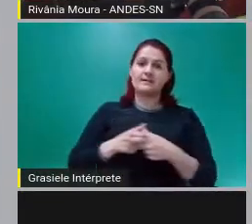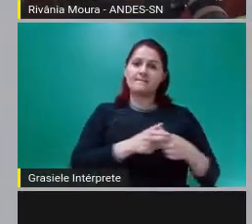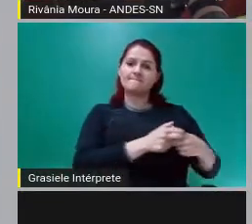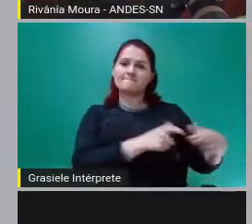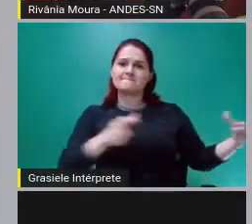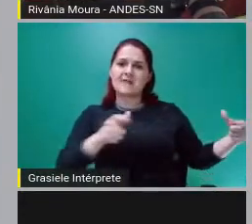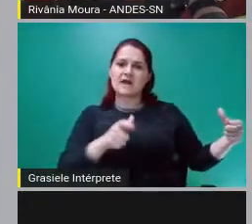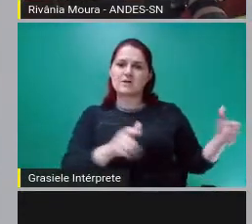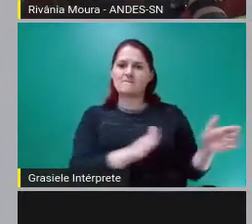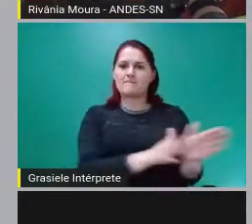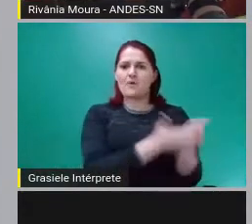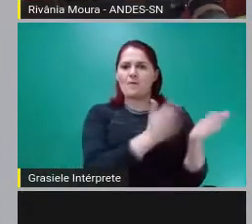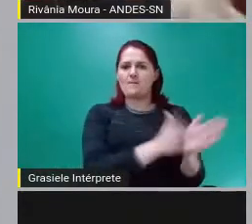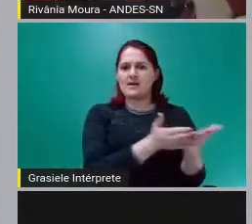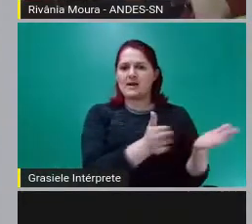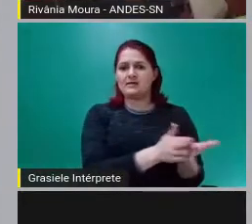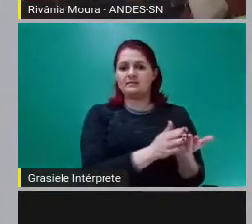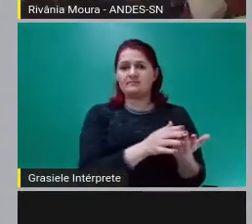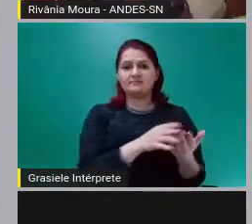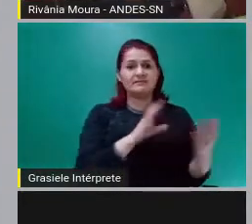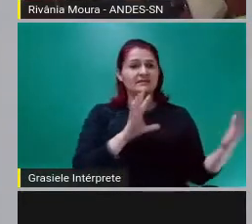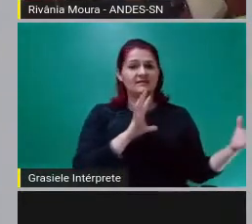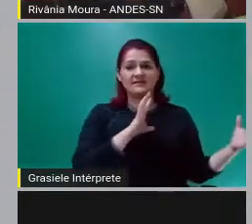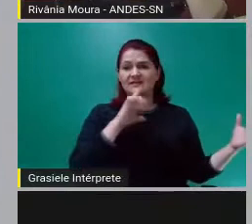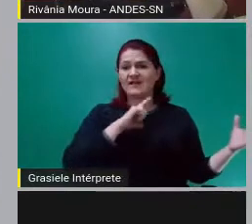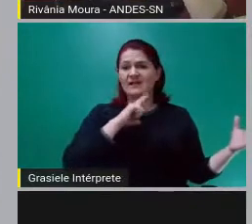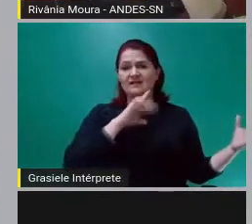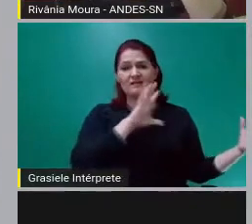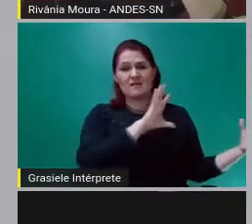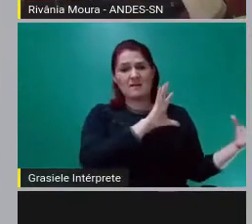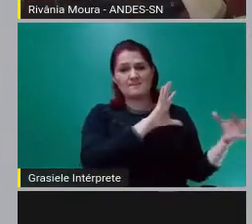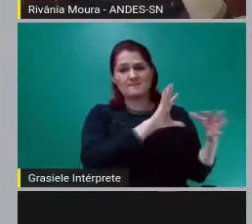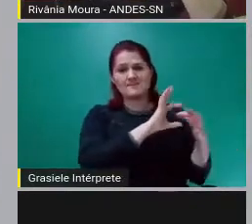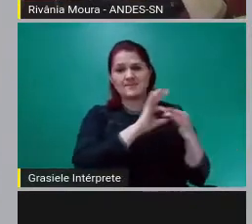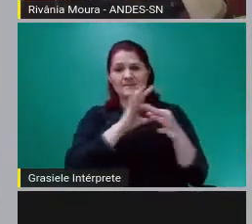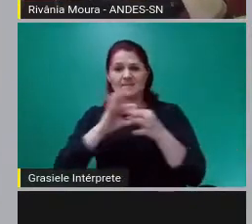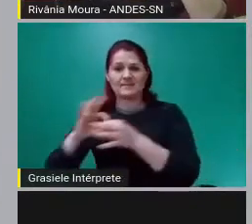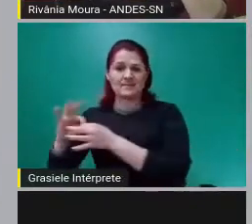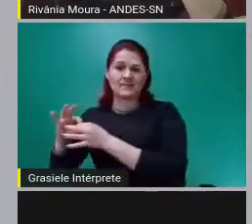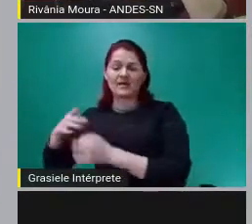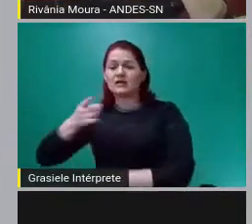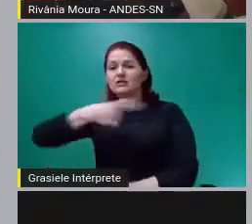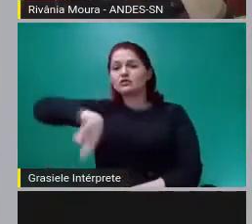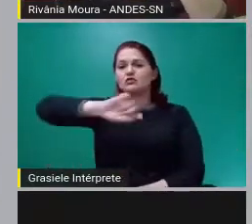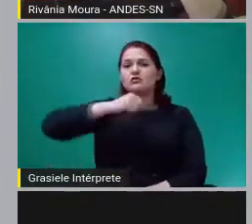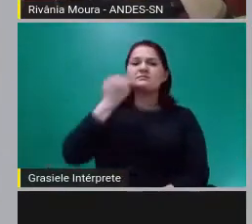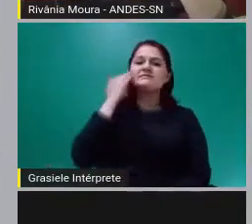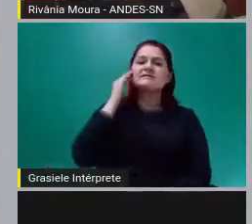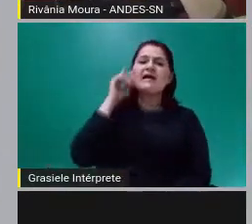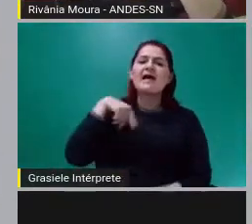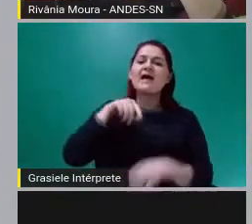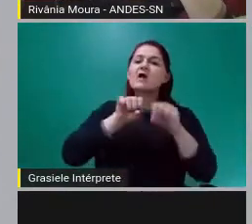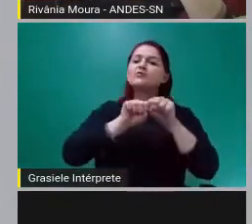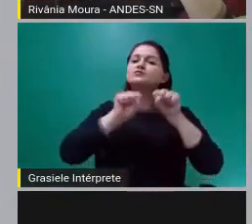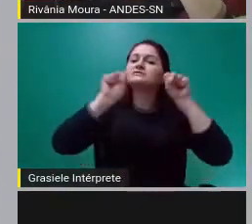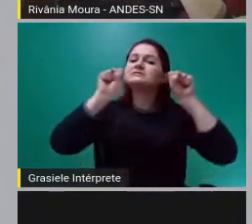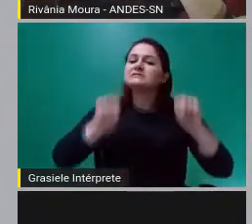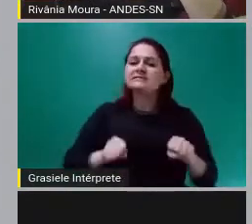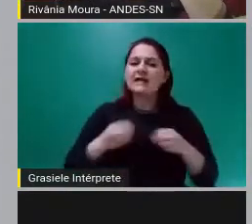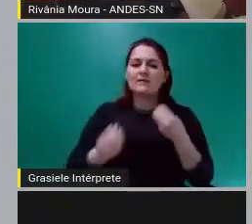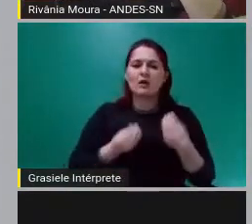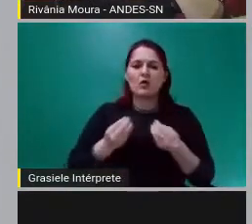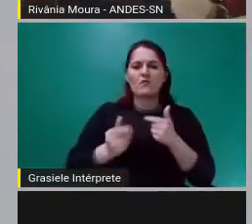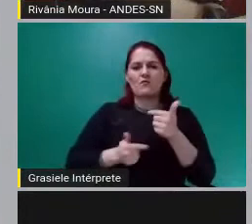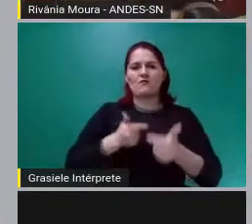é uma coisa só. E é isso que a gente precisa entender. Como este sistema funciona como uma